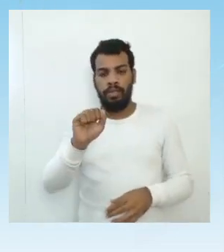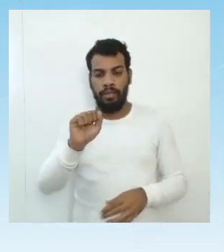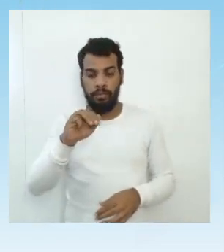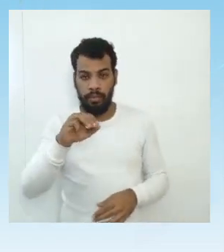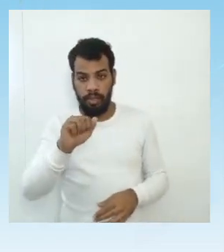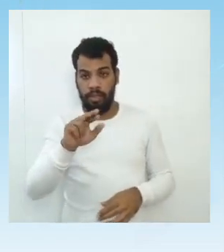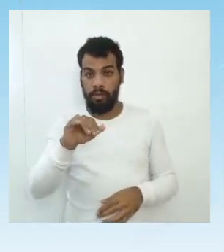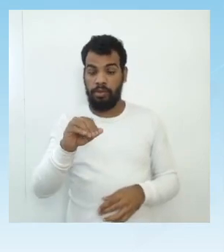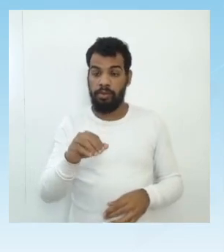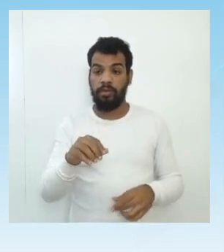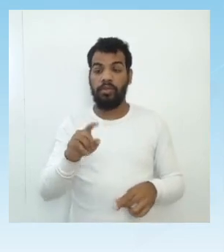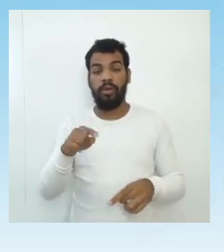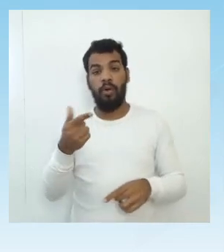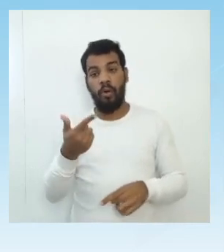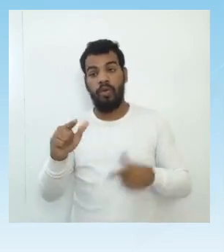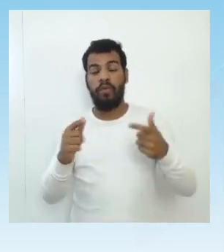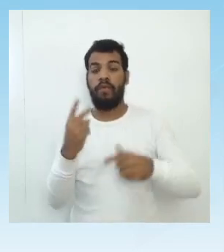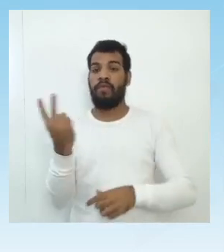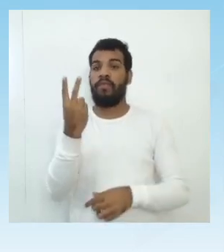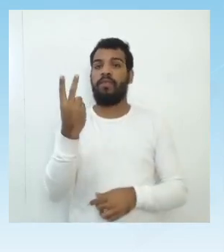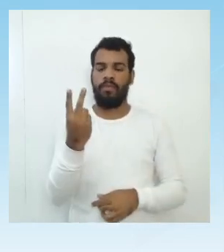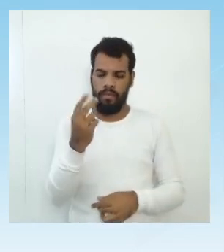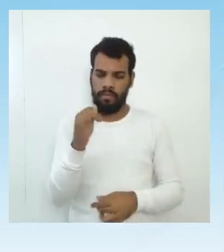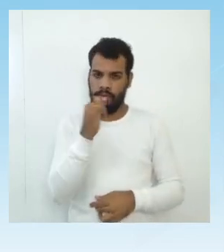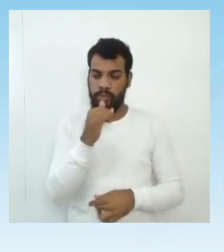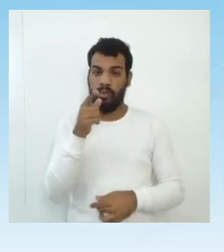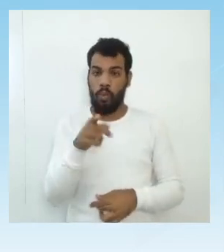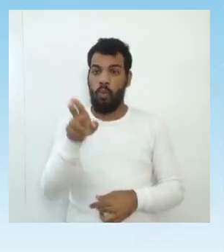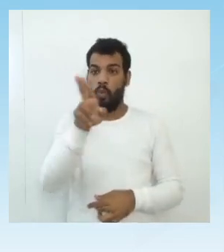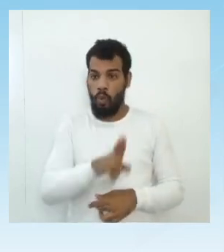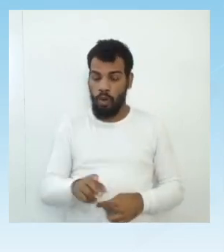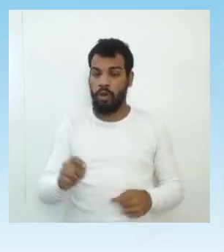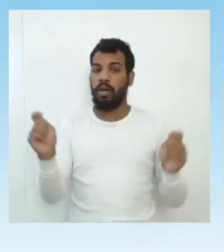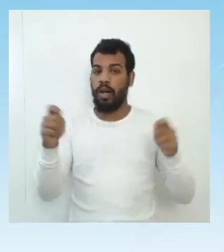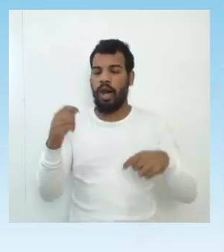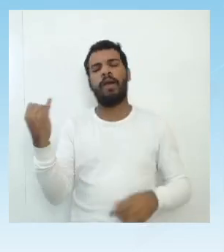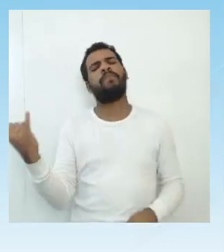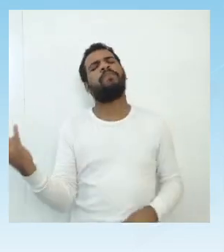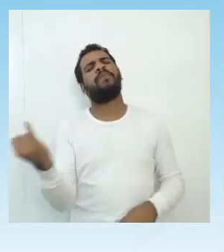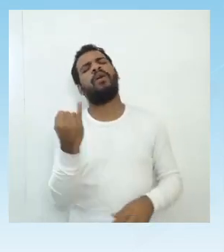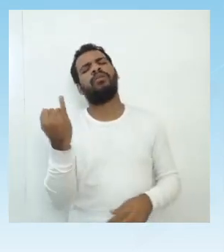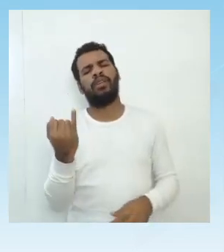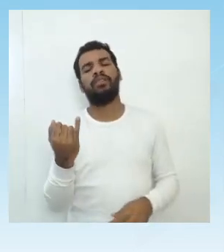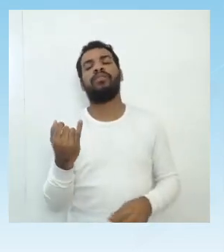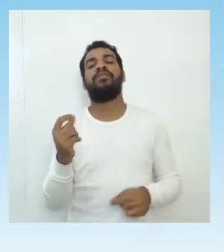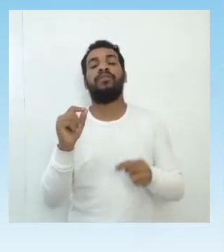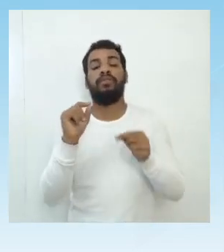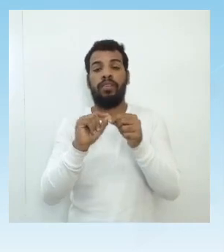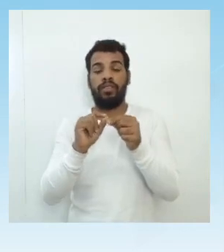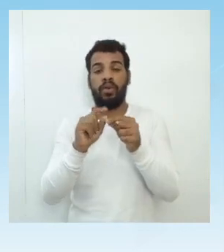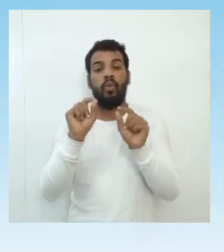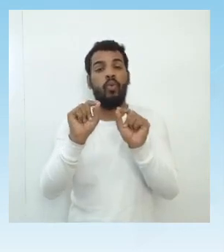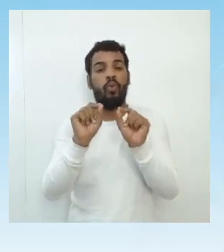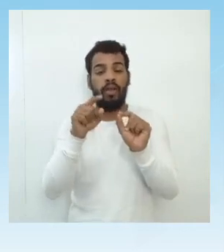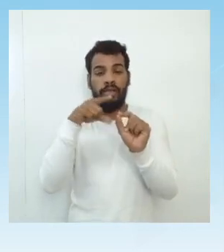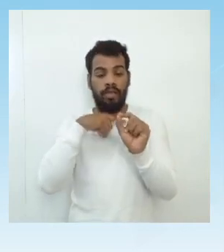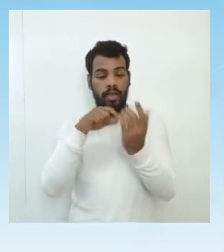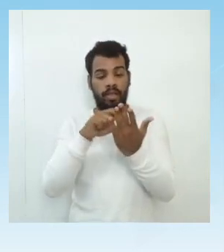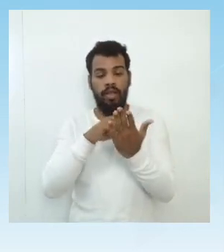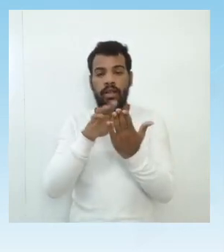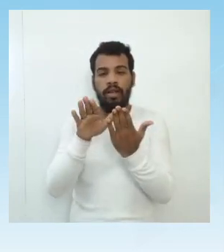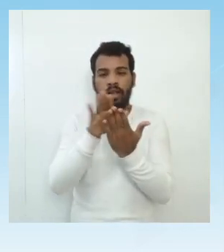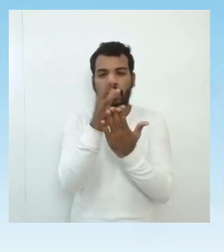de magnetização. E o seu uso, ele é fundamental em sensores e dispositivos